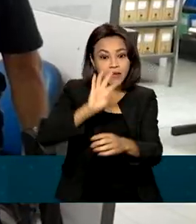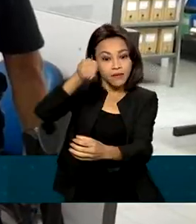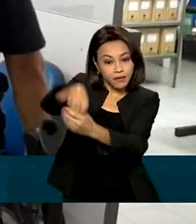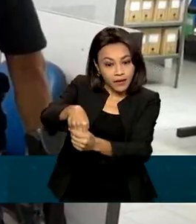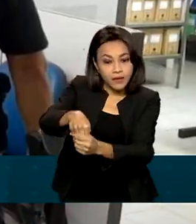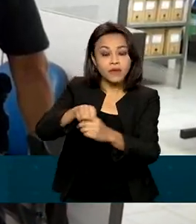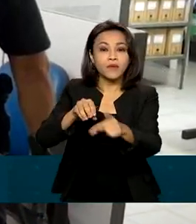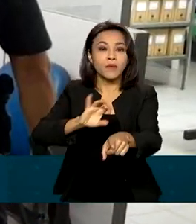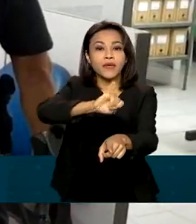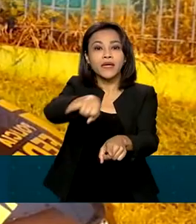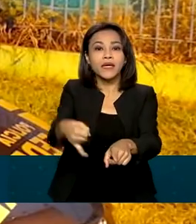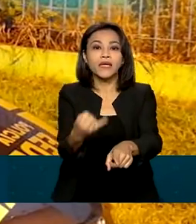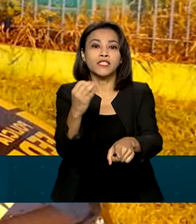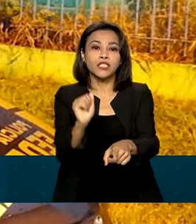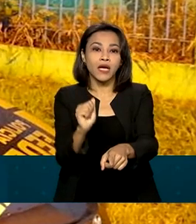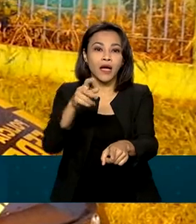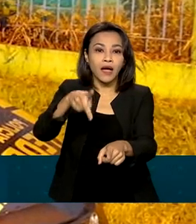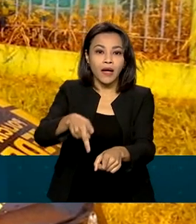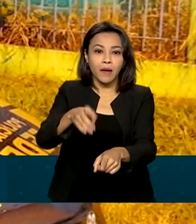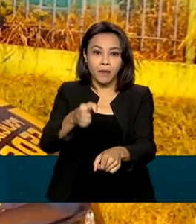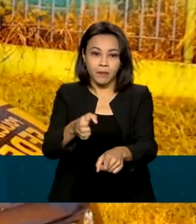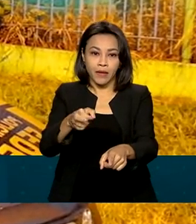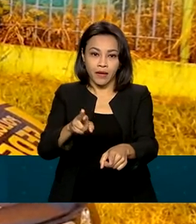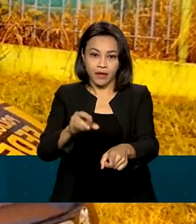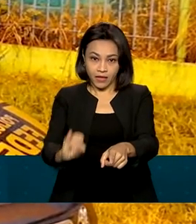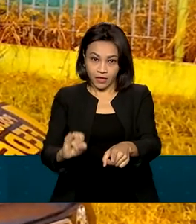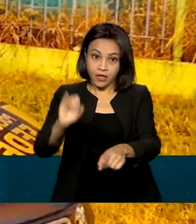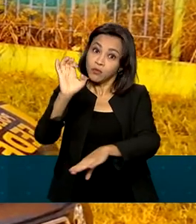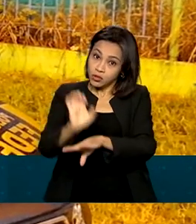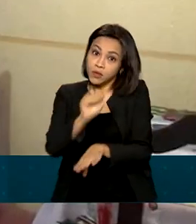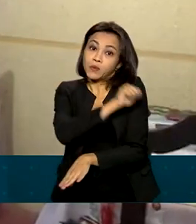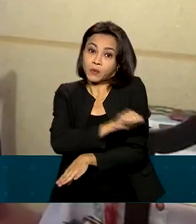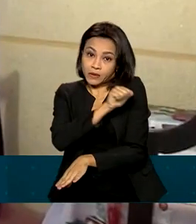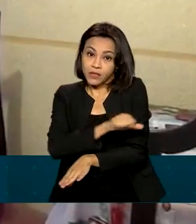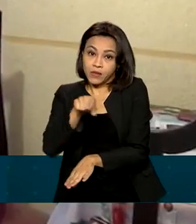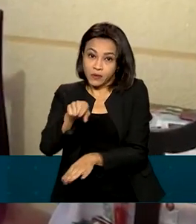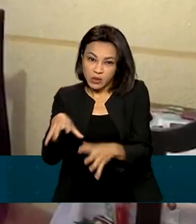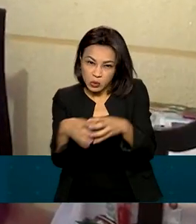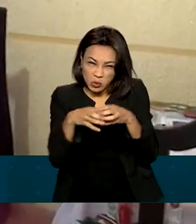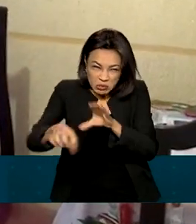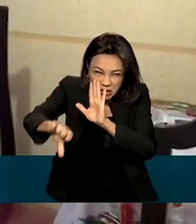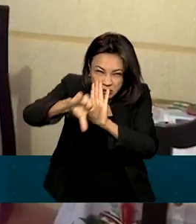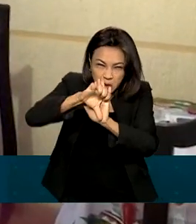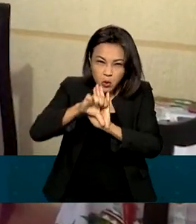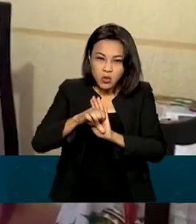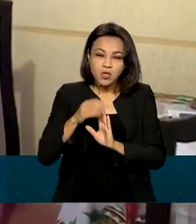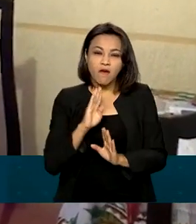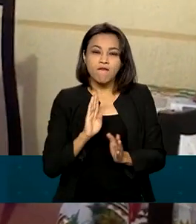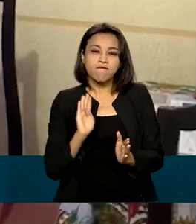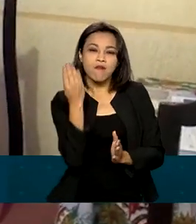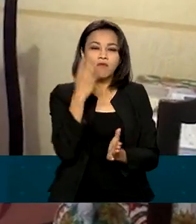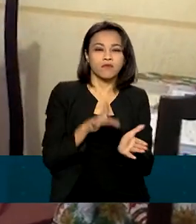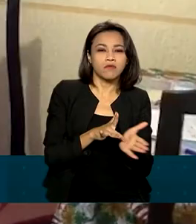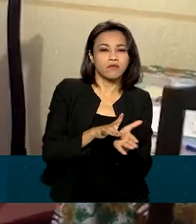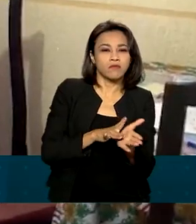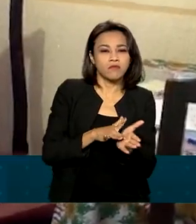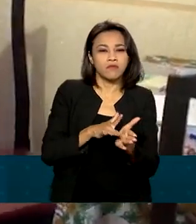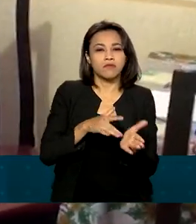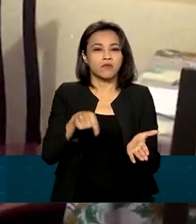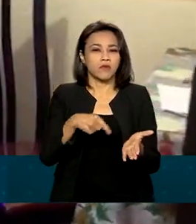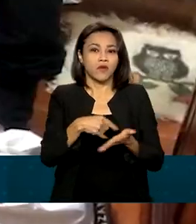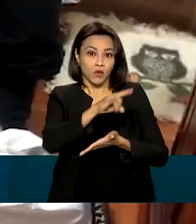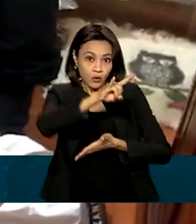Social em Japeri, no estado do Rio. A investigação identificou que o grupo criminoso falsificava documentos públicos e